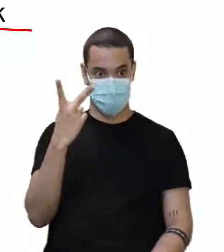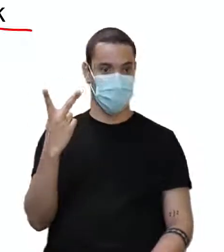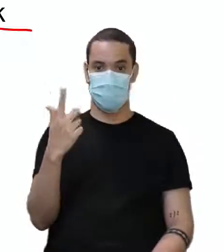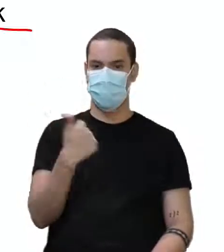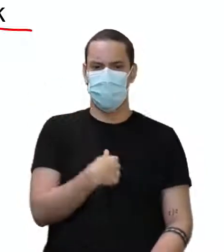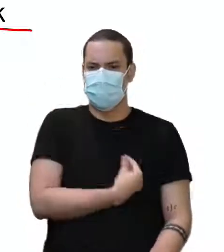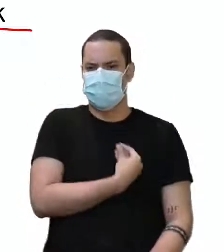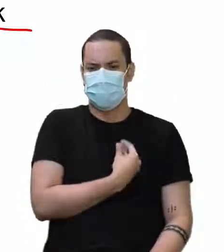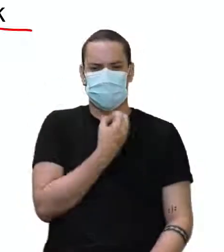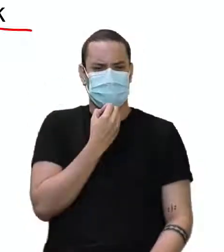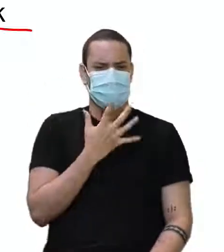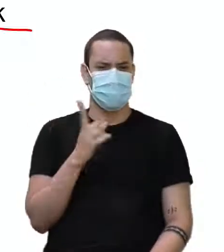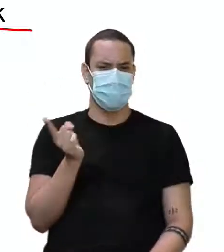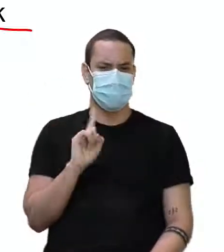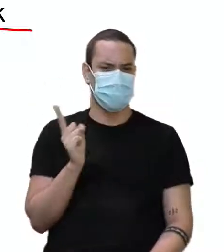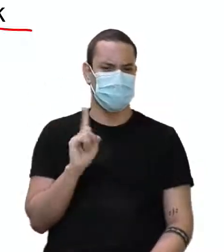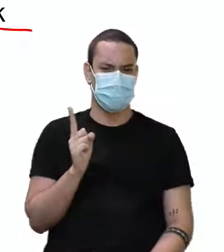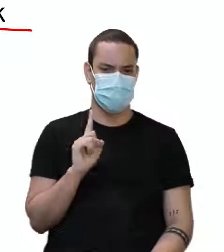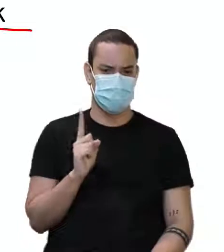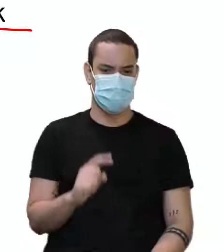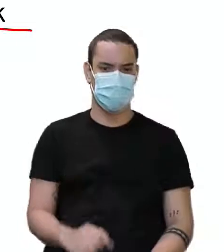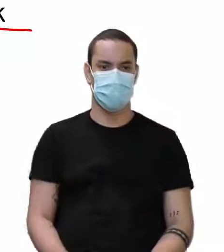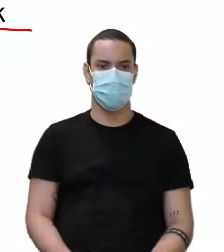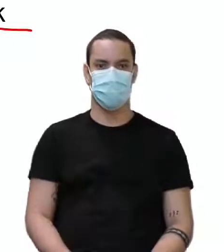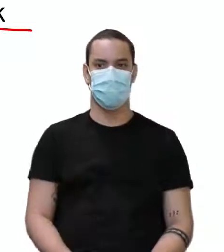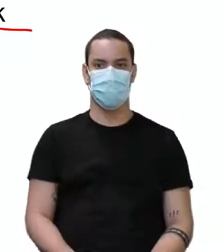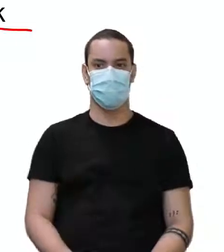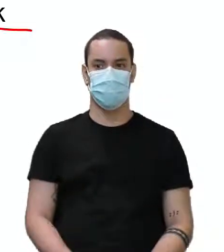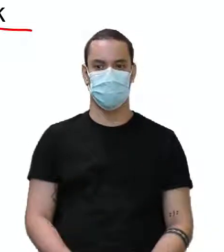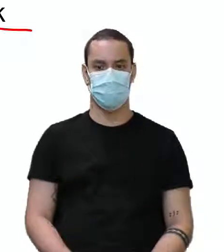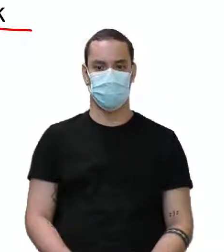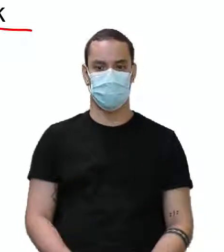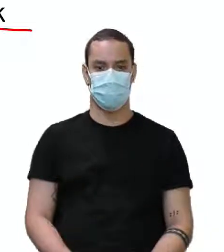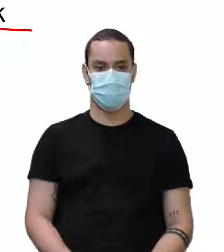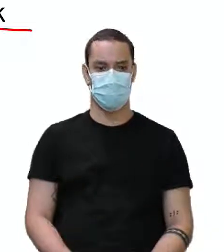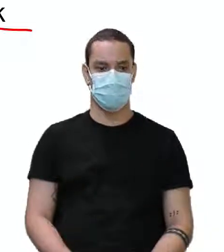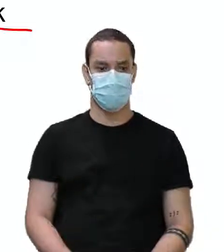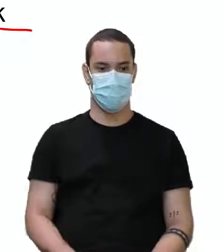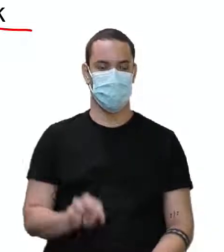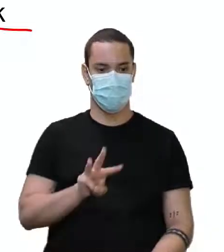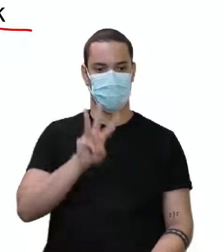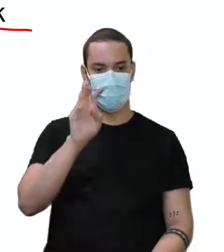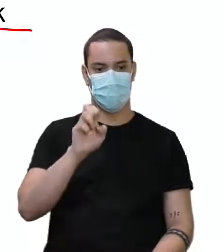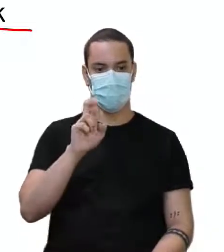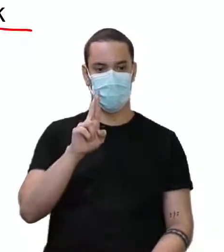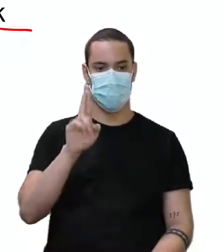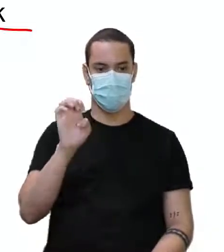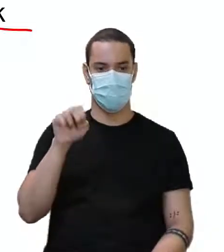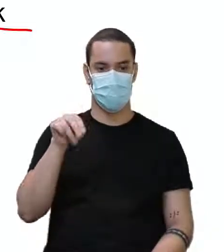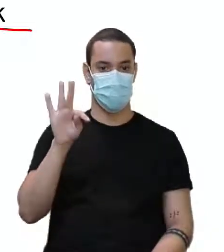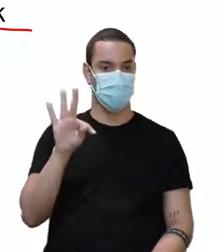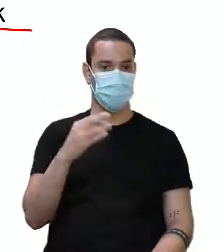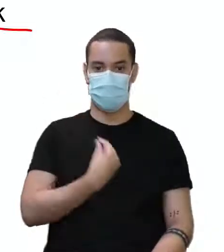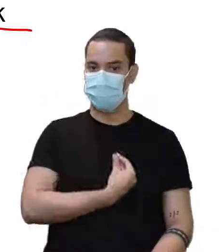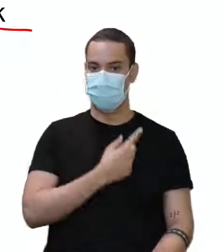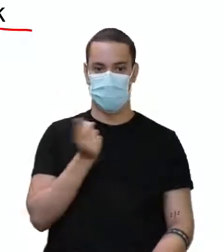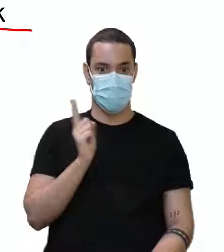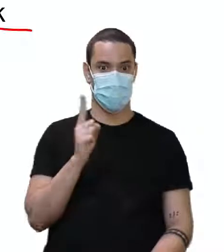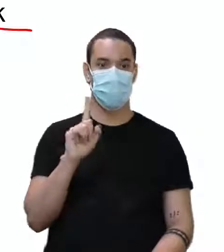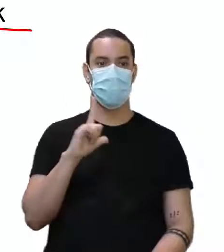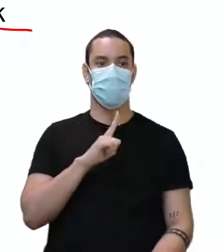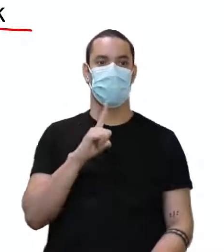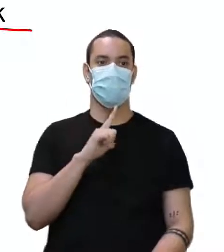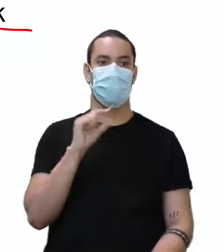estavam se sentindo muito bem. Já vamos ver sobre esse well daqui a pouco. Então, weren't, ou seja, não estavam, não estavam. Aqui tem